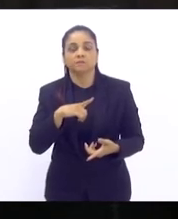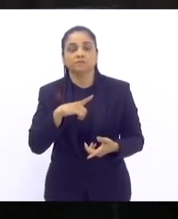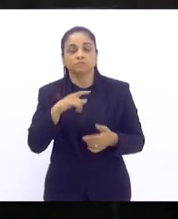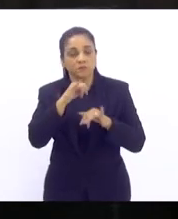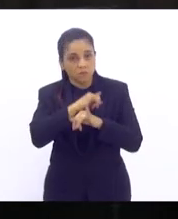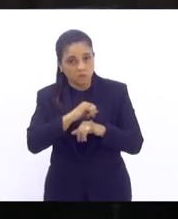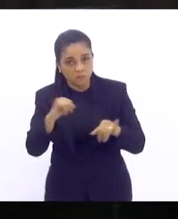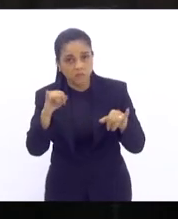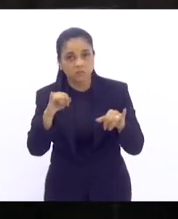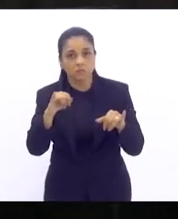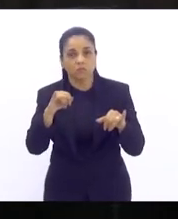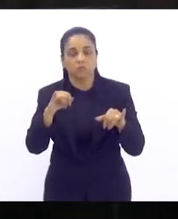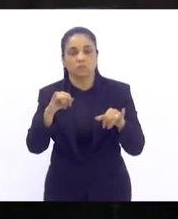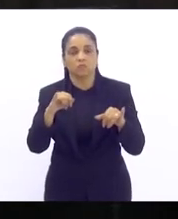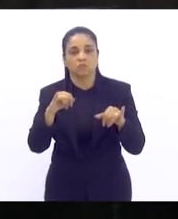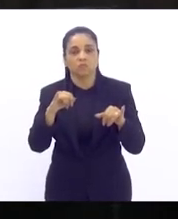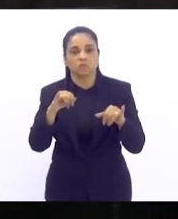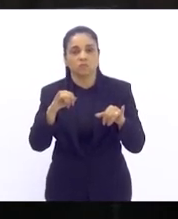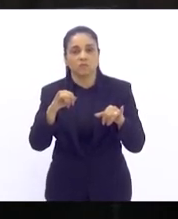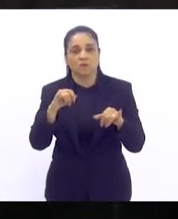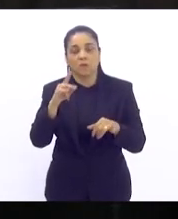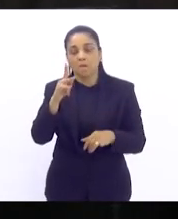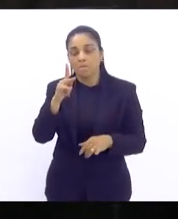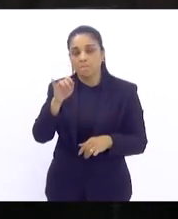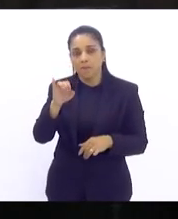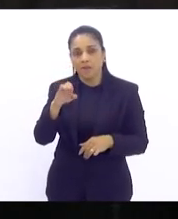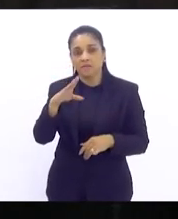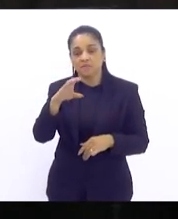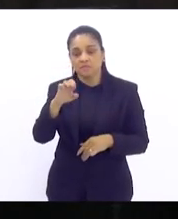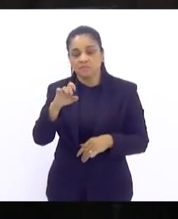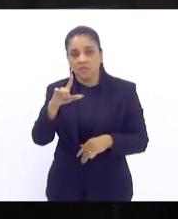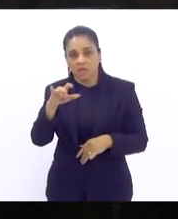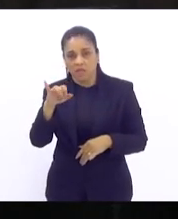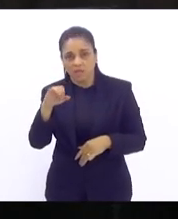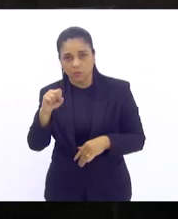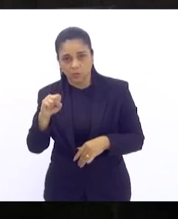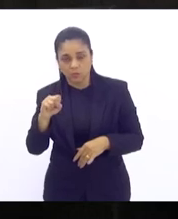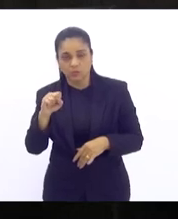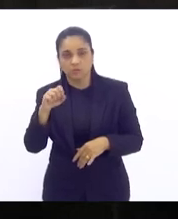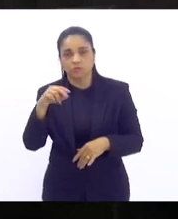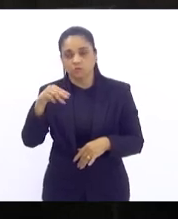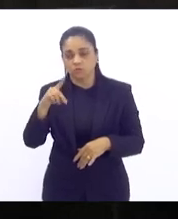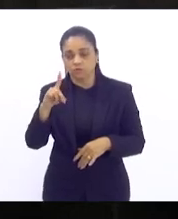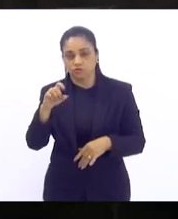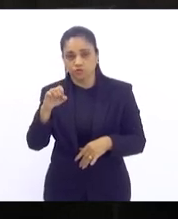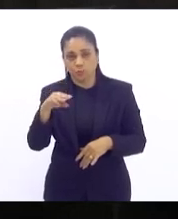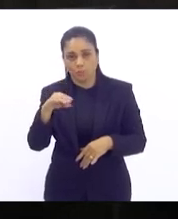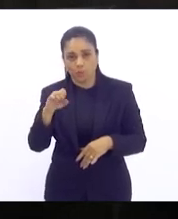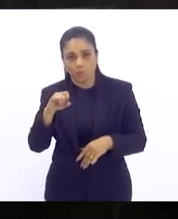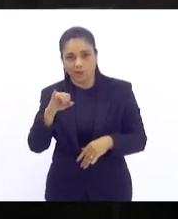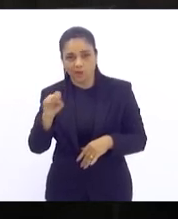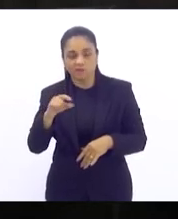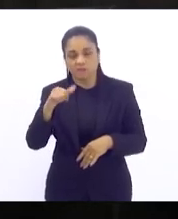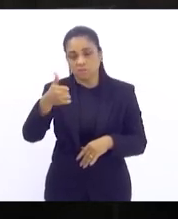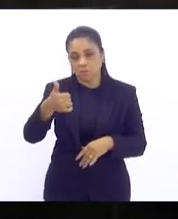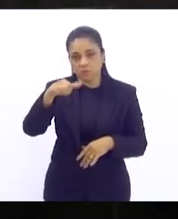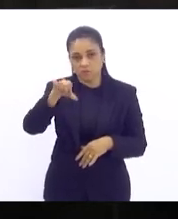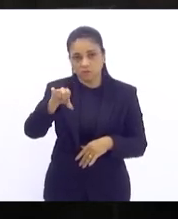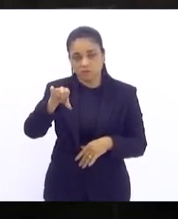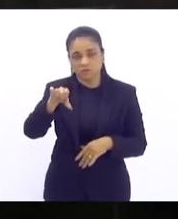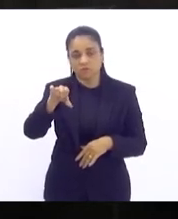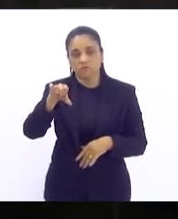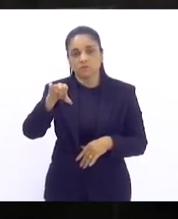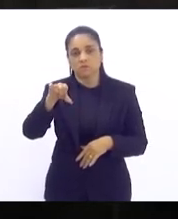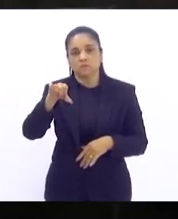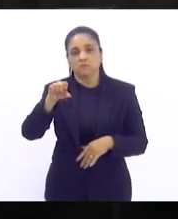anunciação através do pai Zélio de Moraes no dia 15 de novembro de 1908 a Umbanda que é uma religião